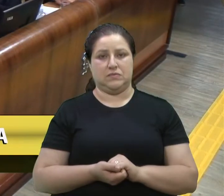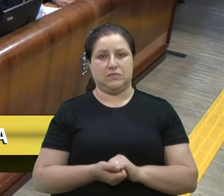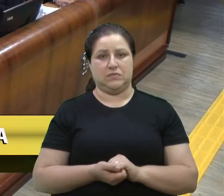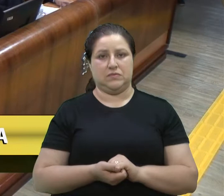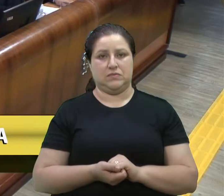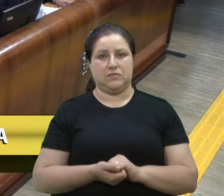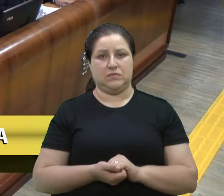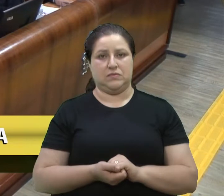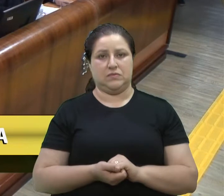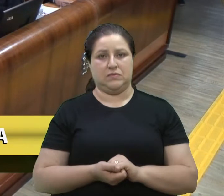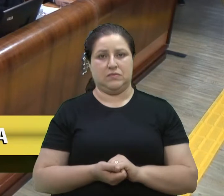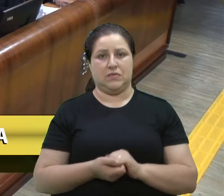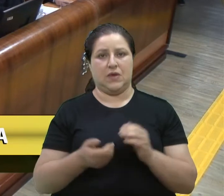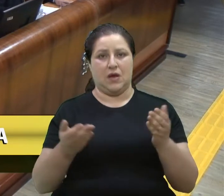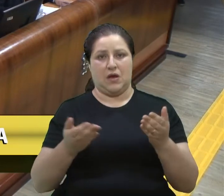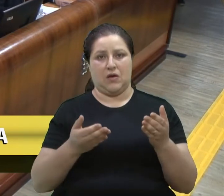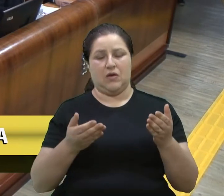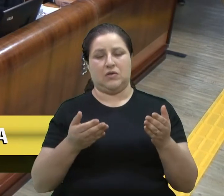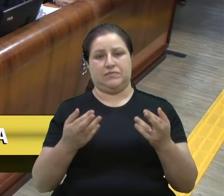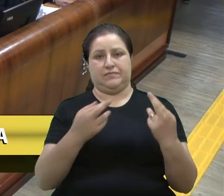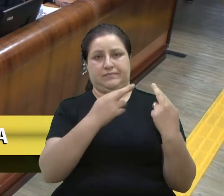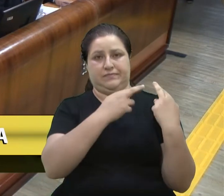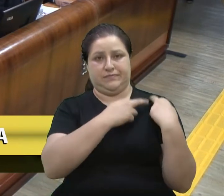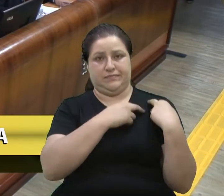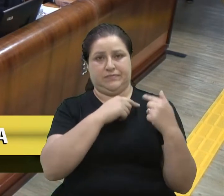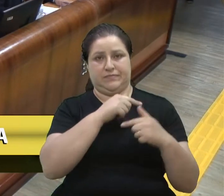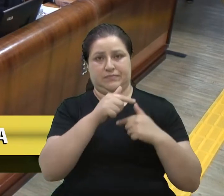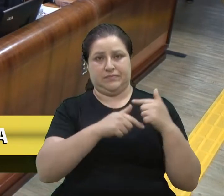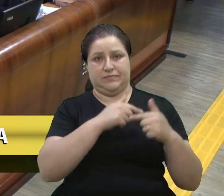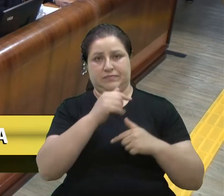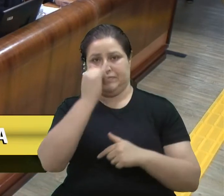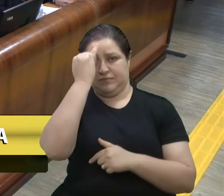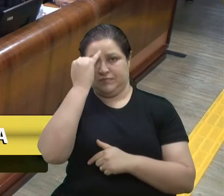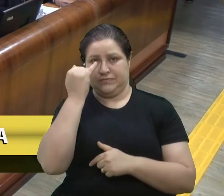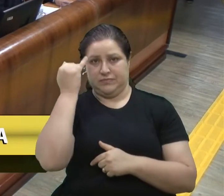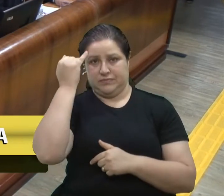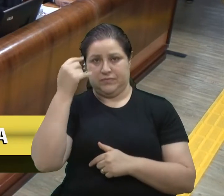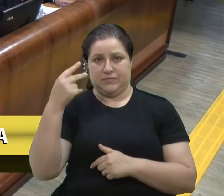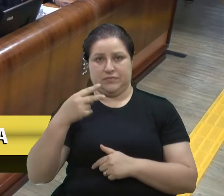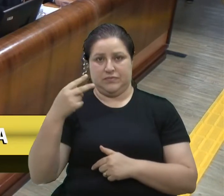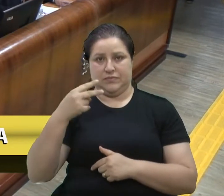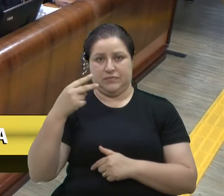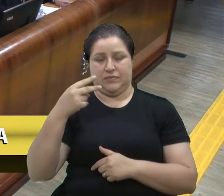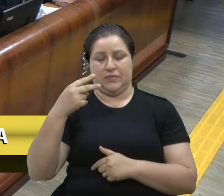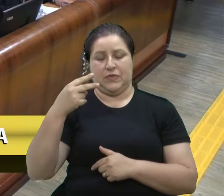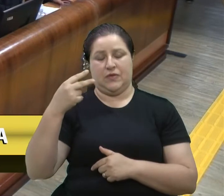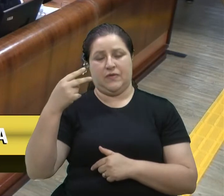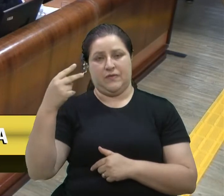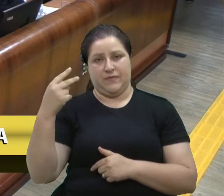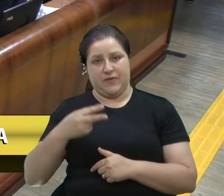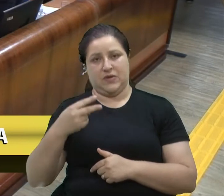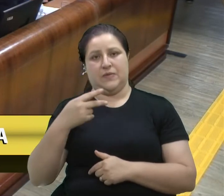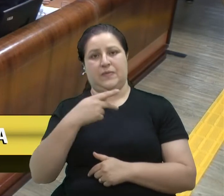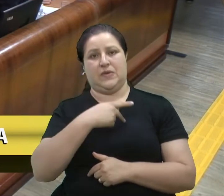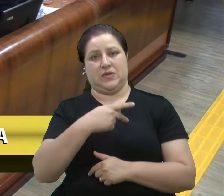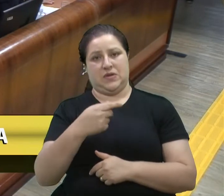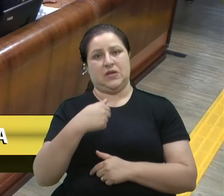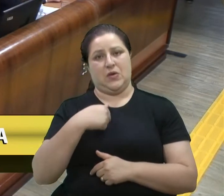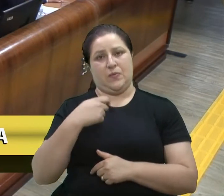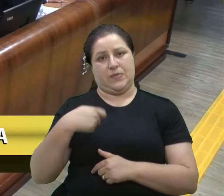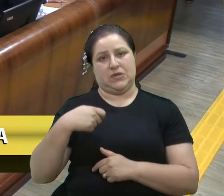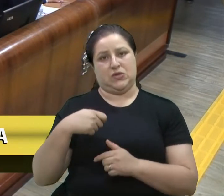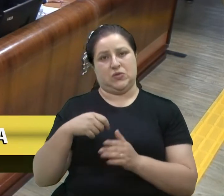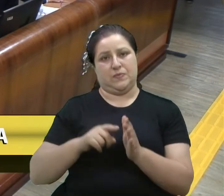passo os trabalhos para o José D'Ambrós, segundo o vice-presidente, enquanto eu também preciso fazer meu questionamento.